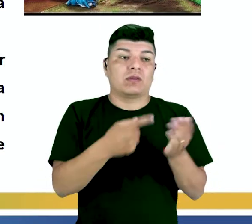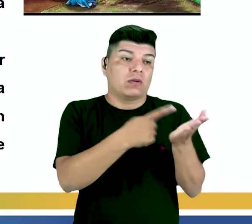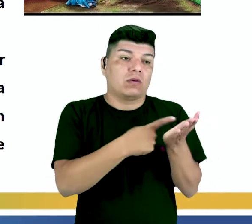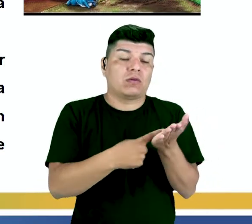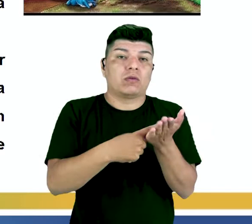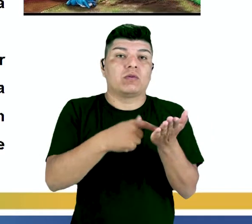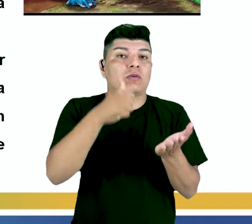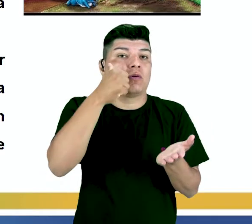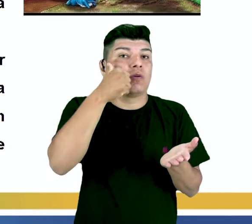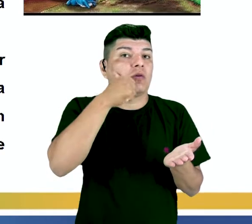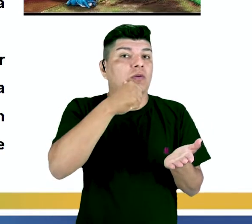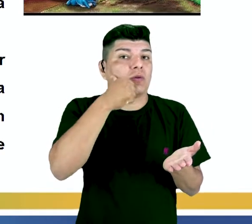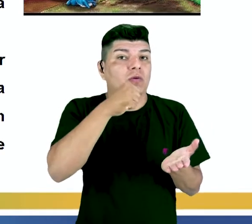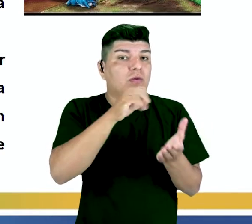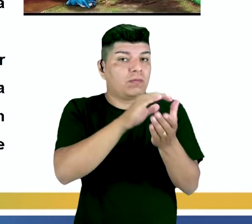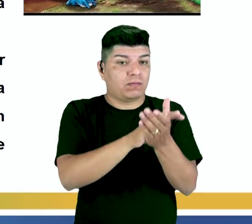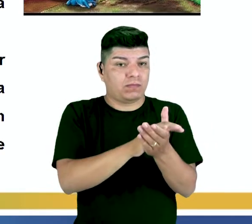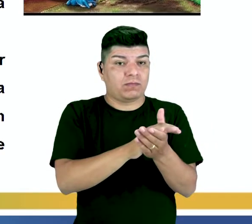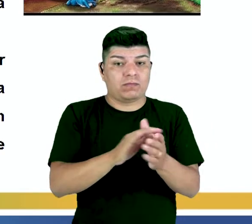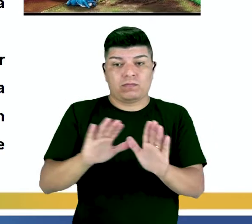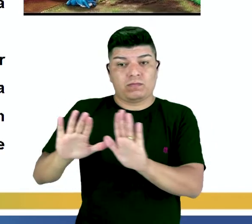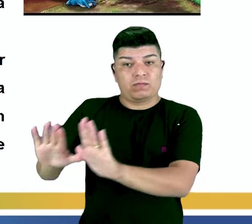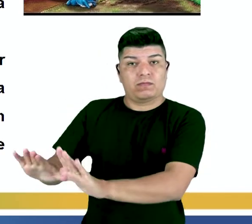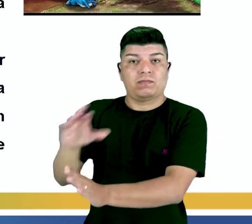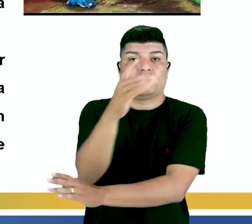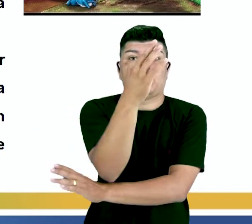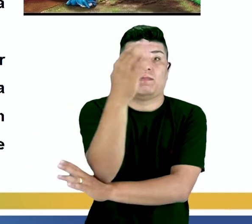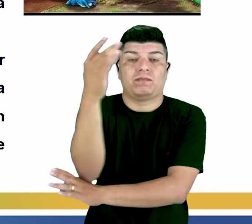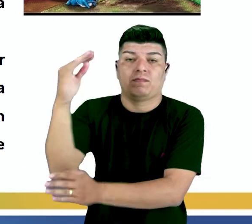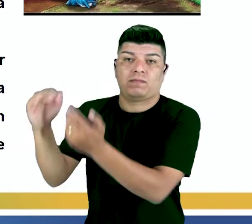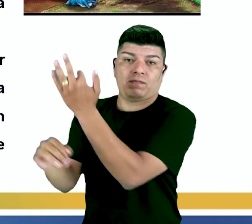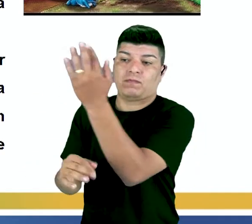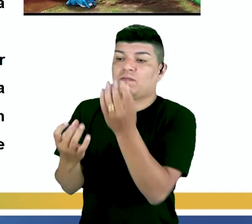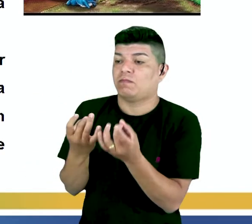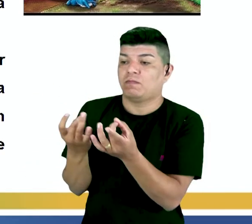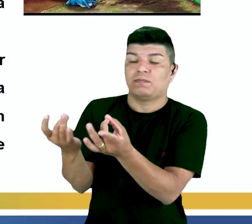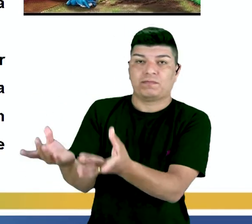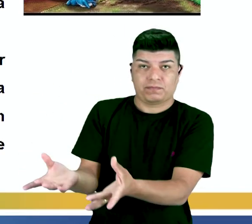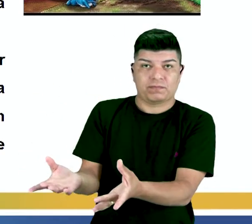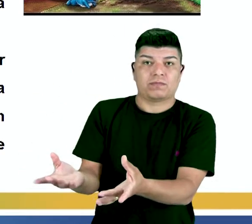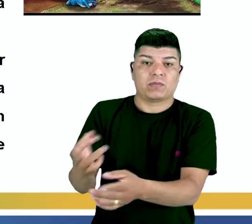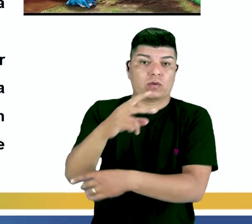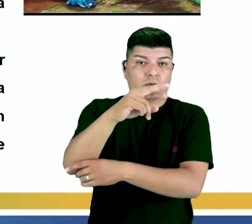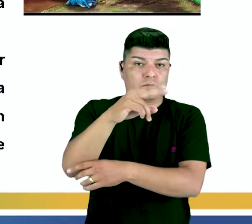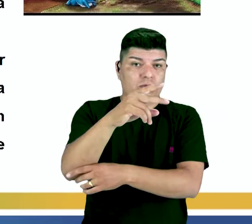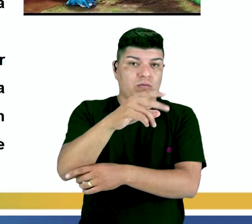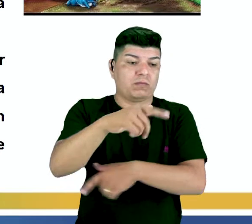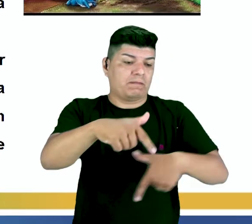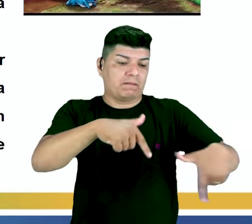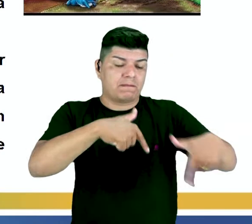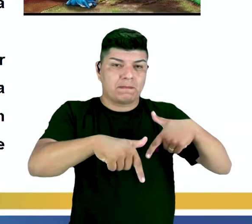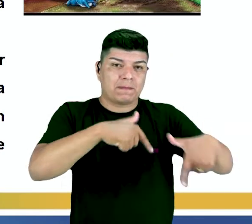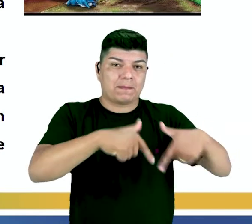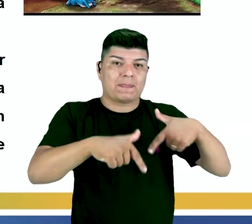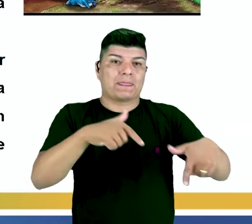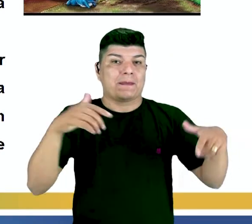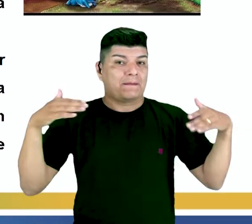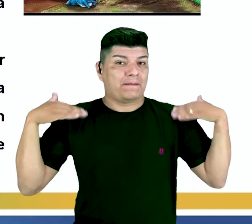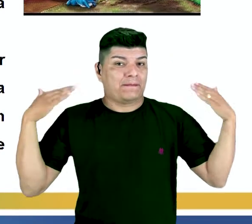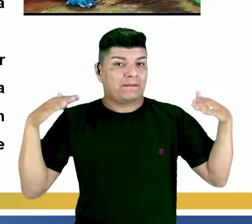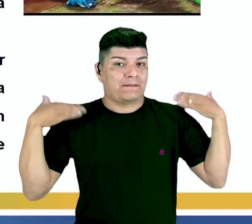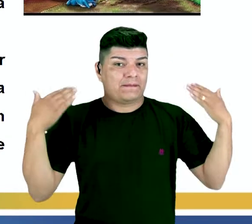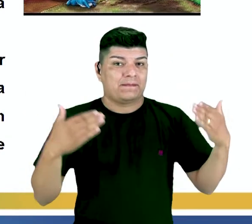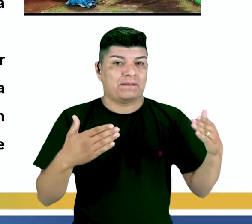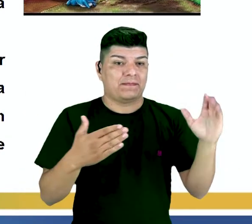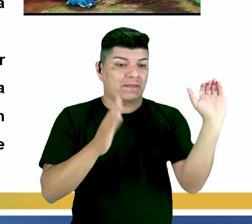levá-los para a floresta e deixaram lá. Os irmãos do Pequeno Polegar trabalhavam animados, cortando lenha.